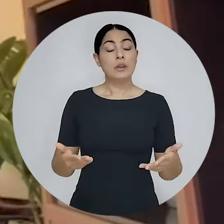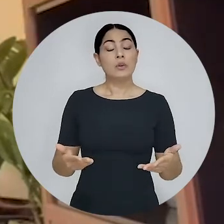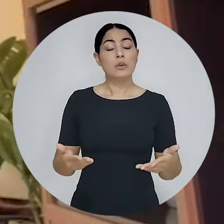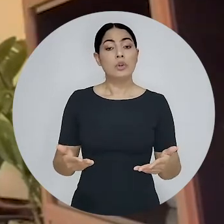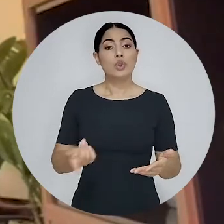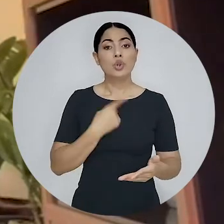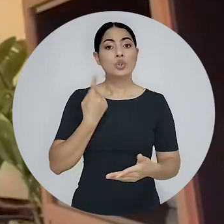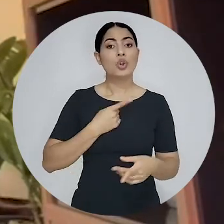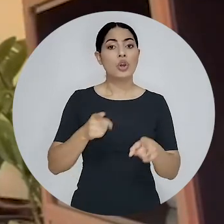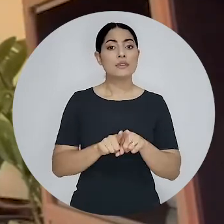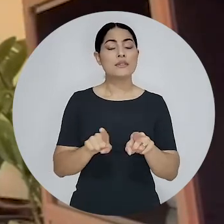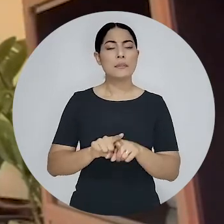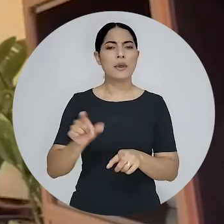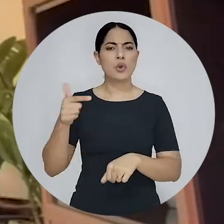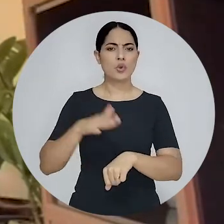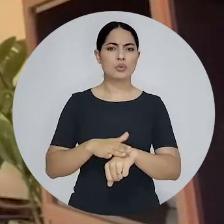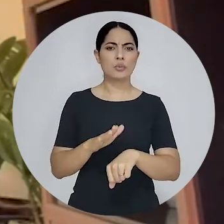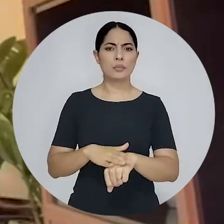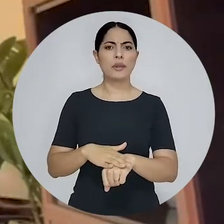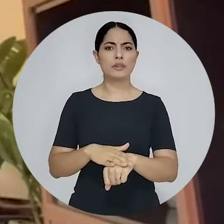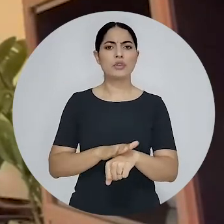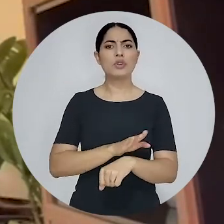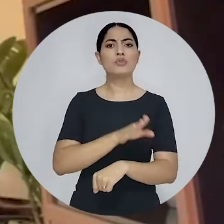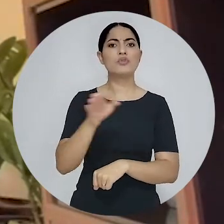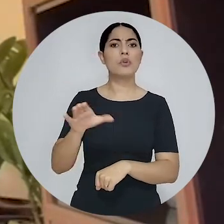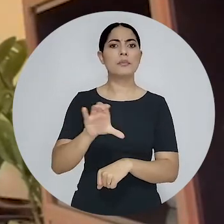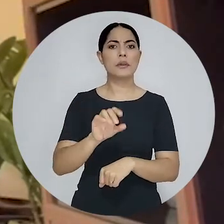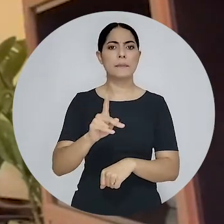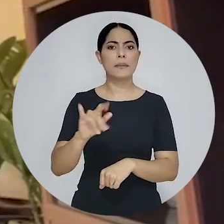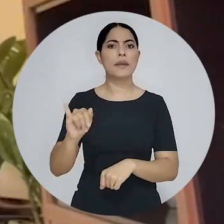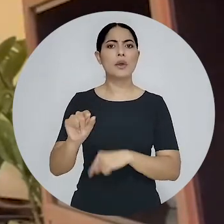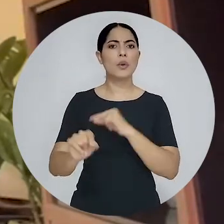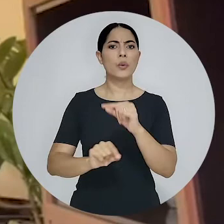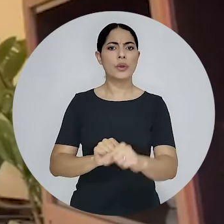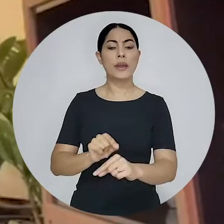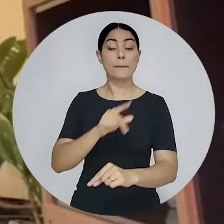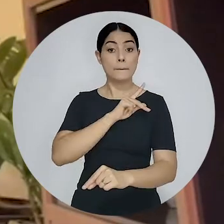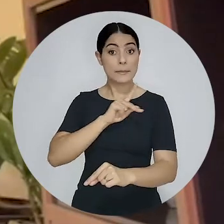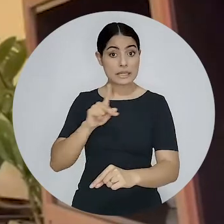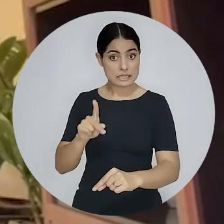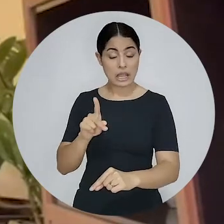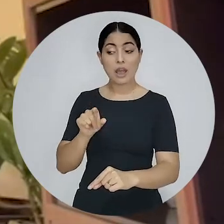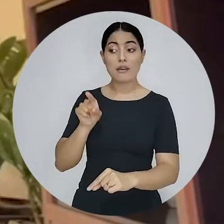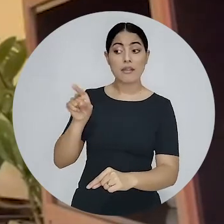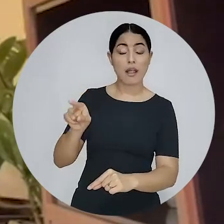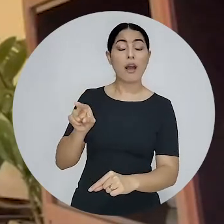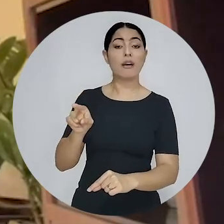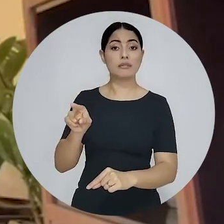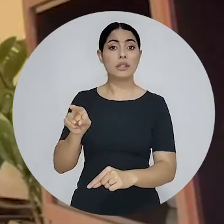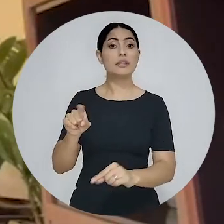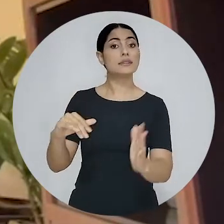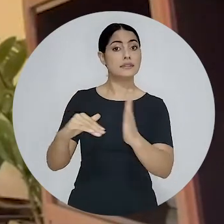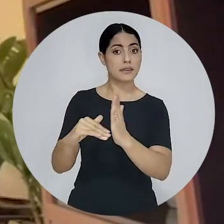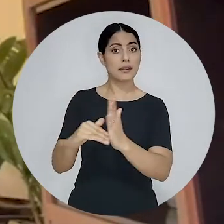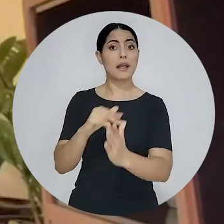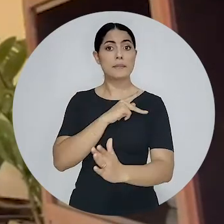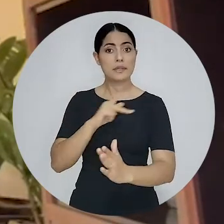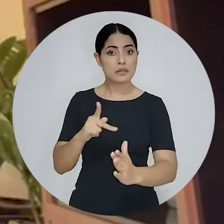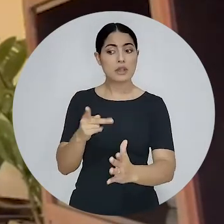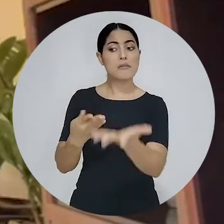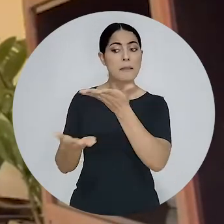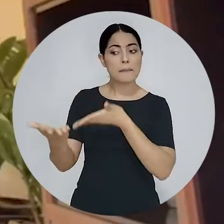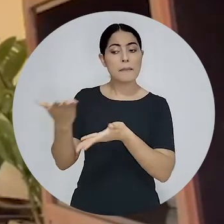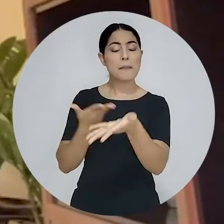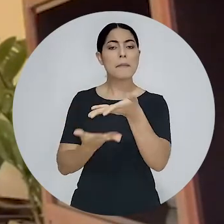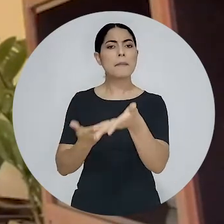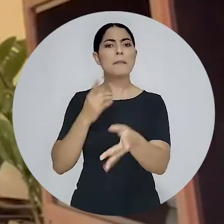ocasiões, a OAB Nacional também manteve interlocução com a presidência da CPI, com a presidência do